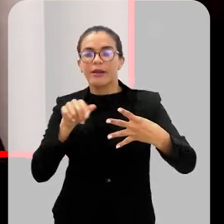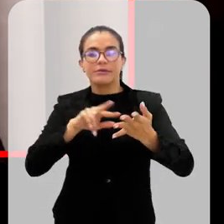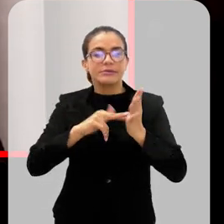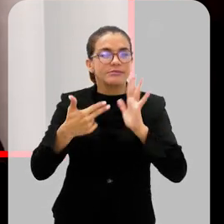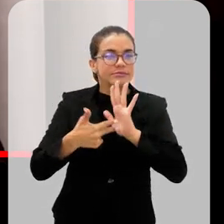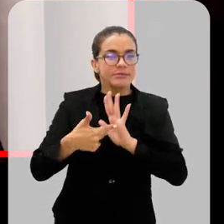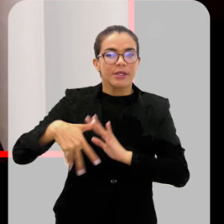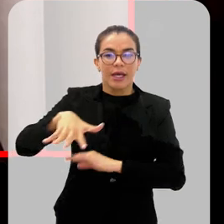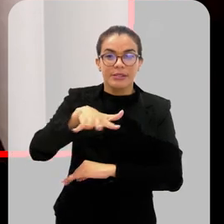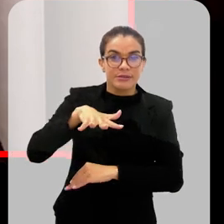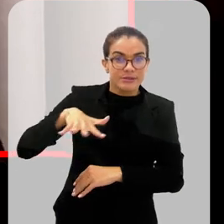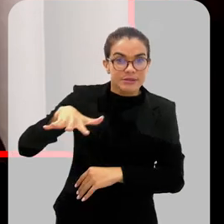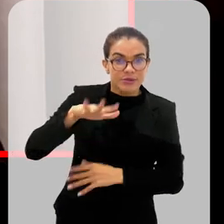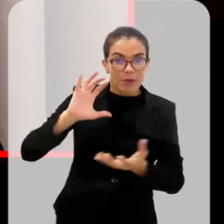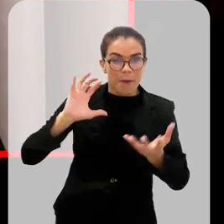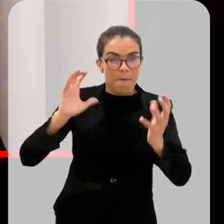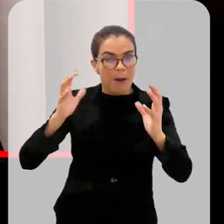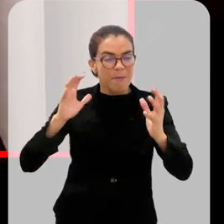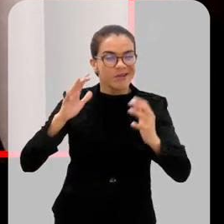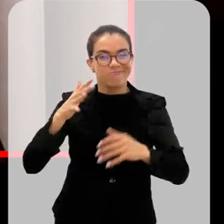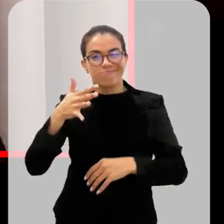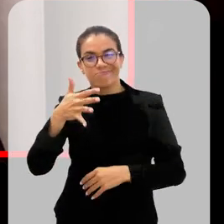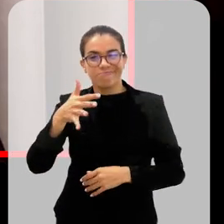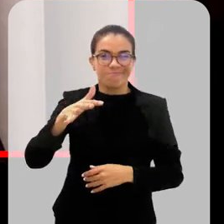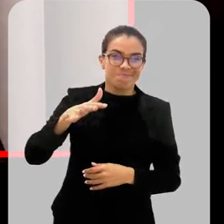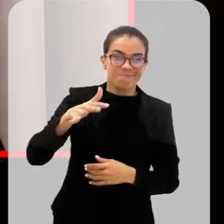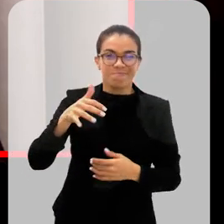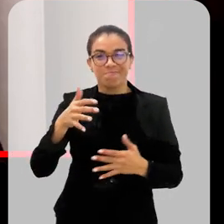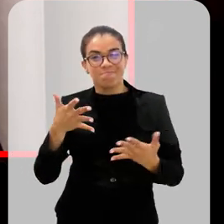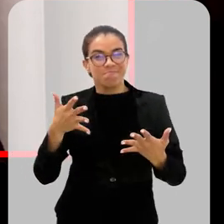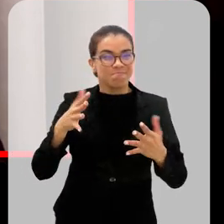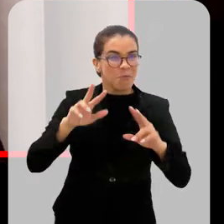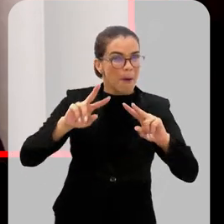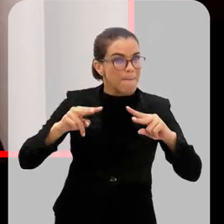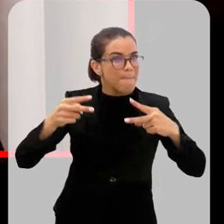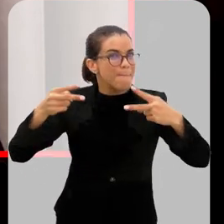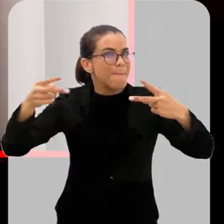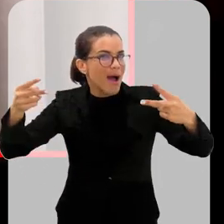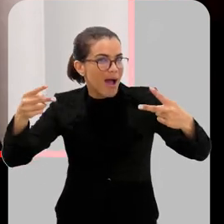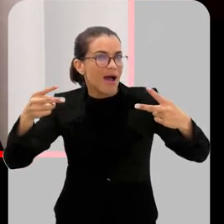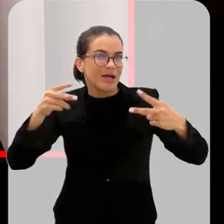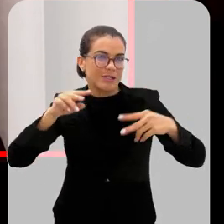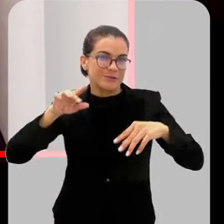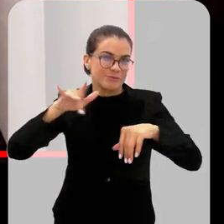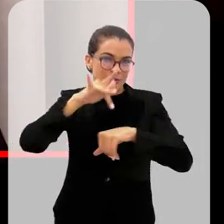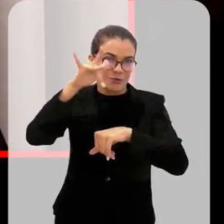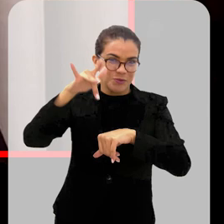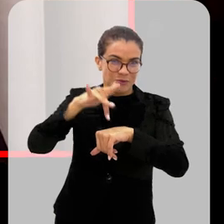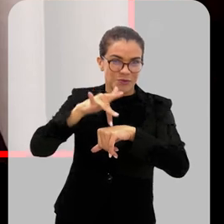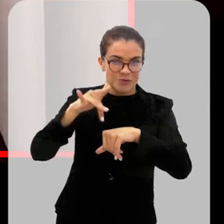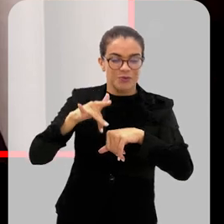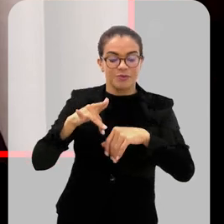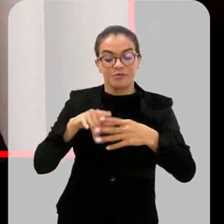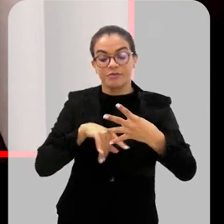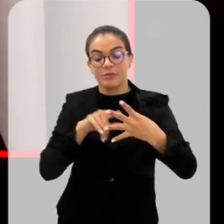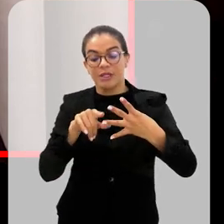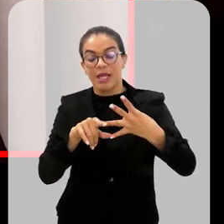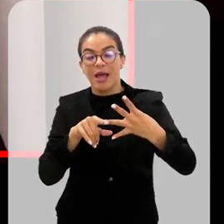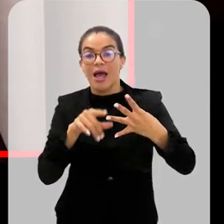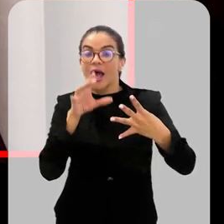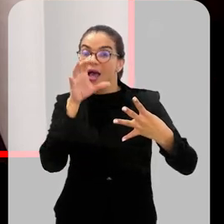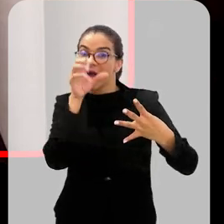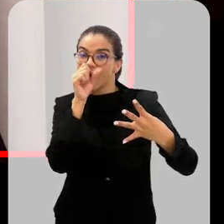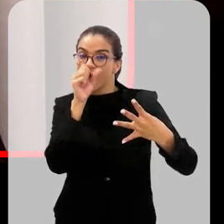que é quando as condições de clima estão favoráveis para a proliferação do mosquito. O alerta